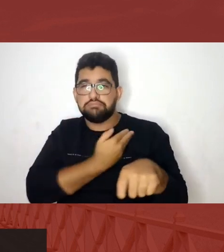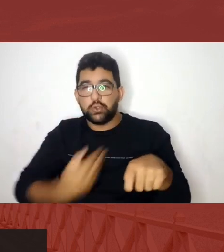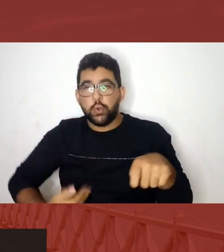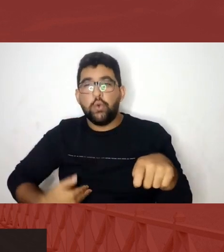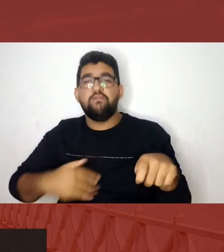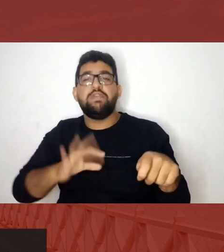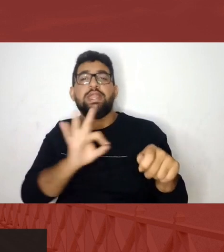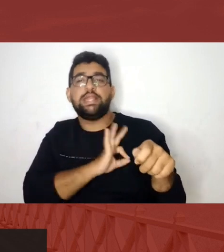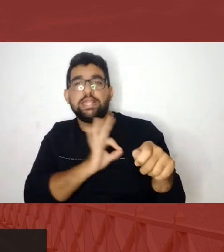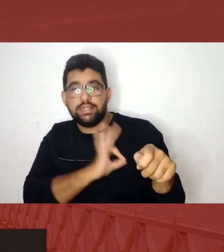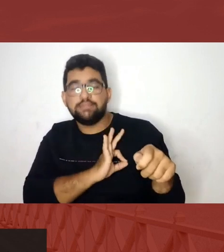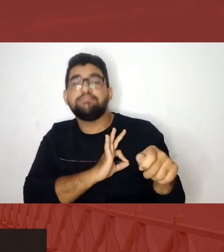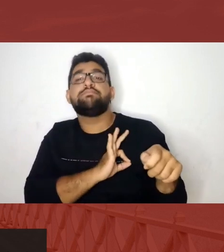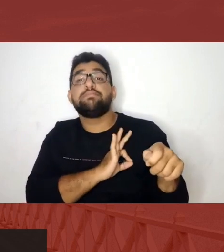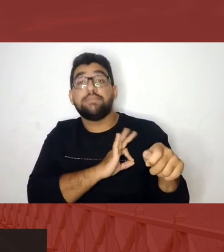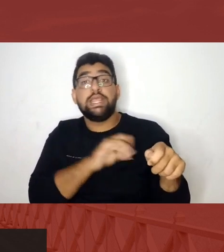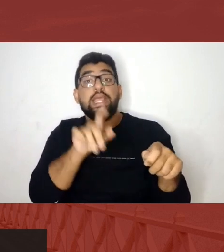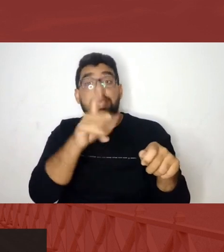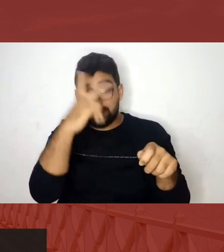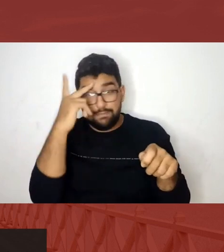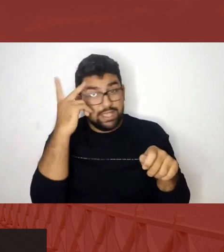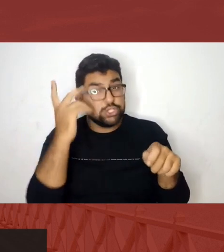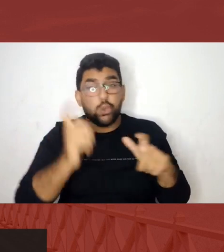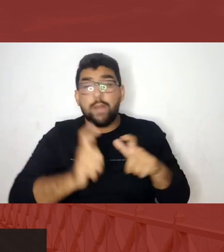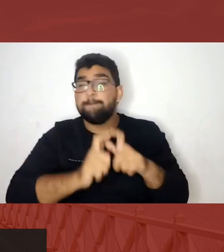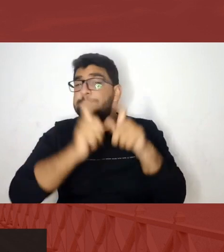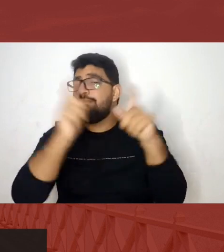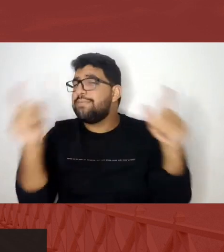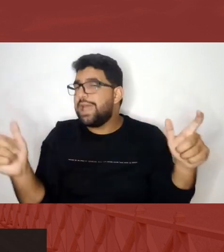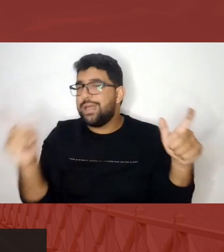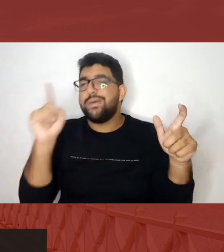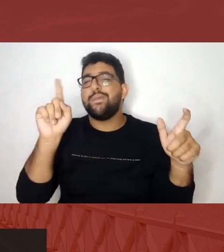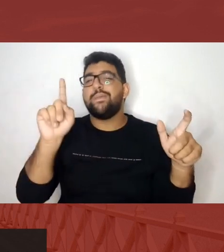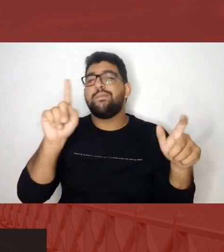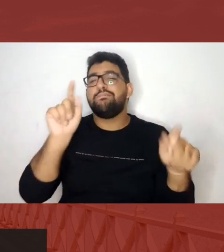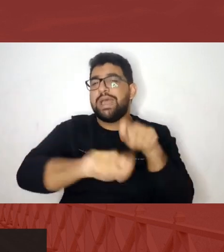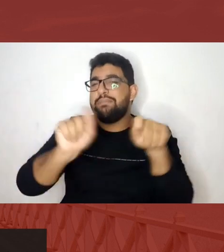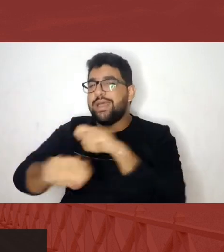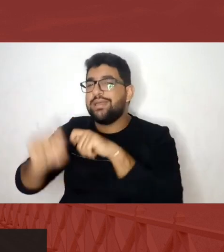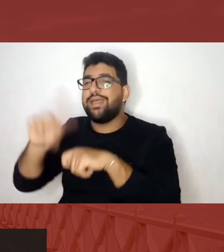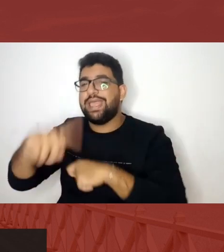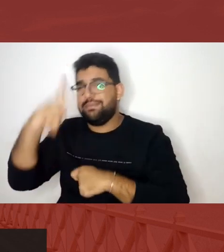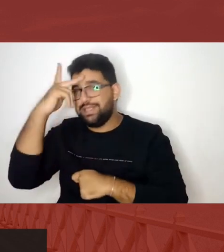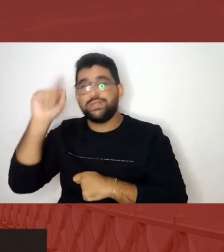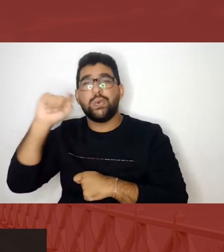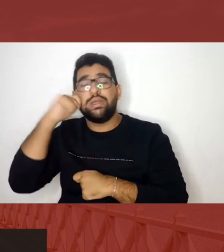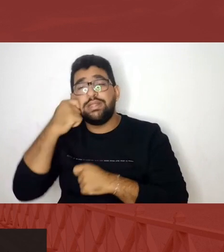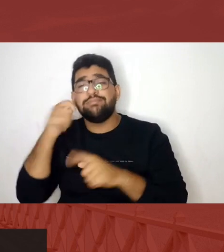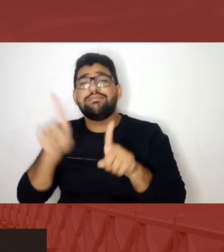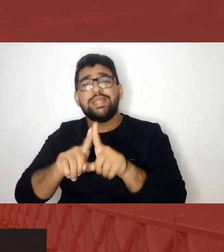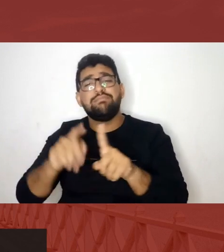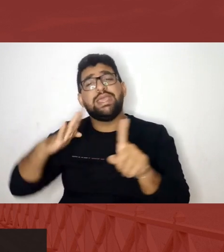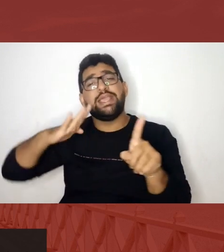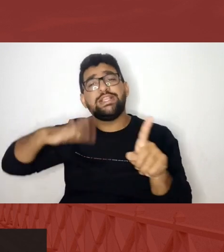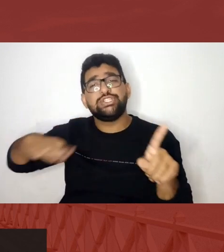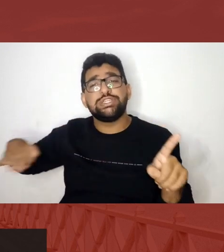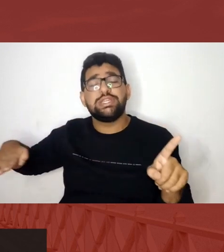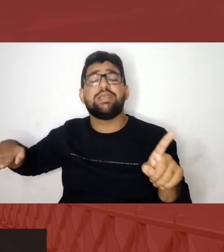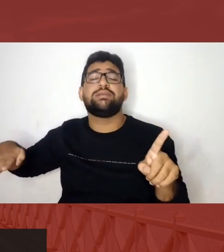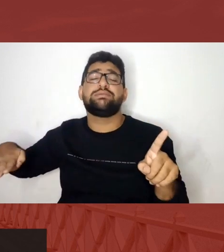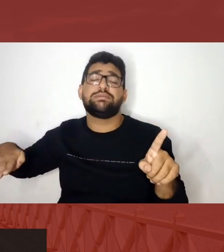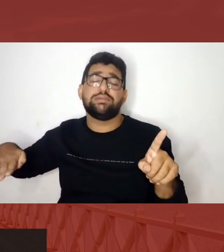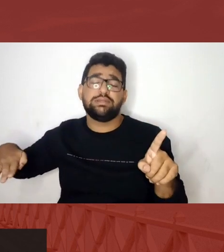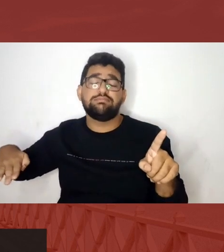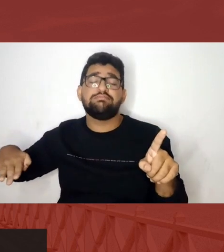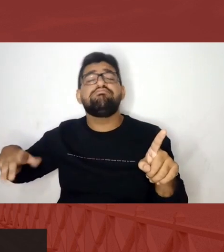armadas e esses corpos são em sua maioria corpos pretos inclusive de crianças eu